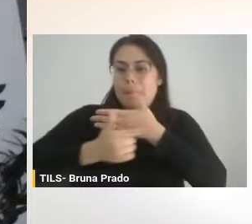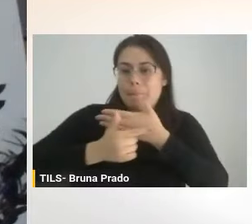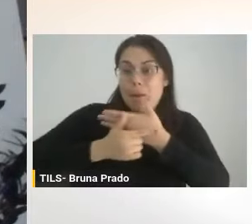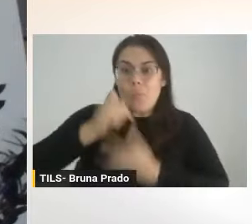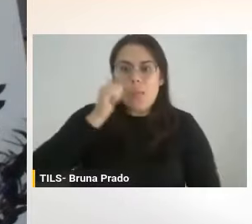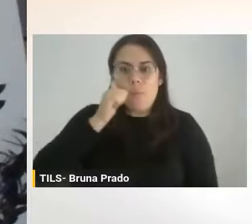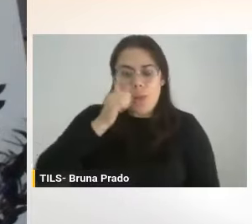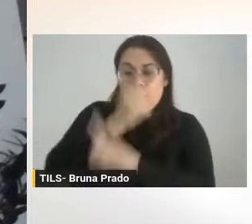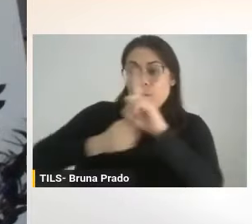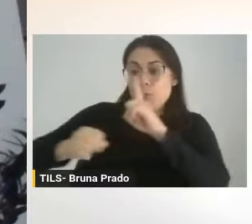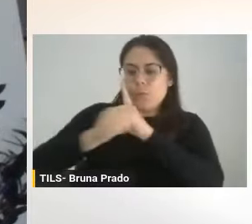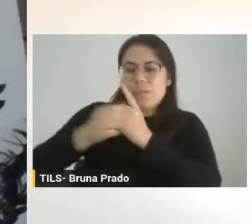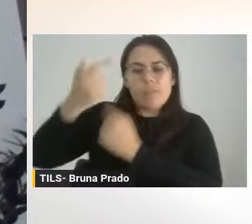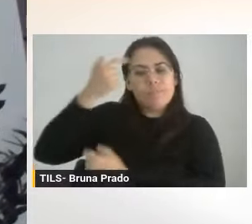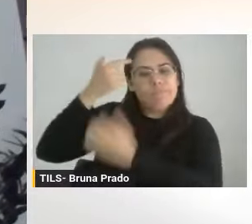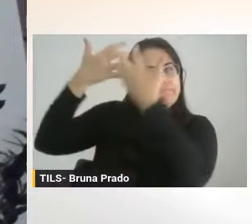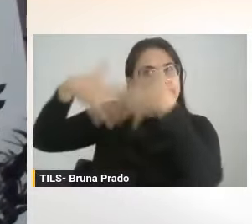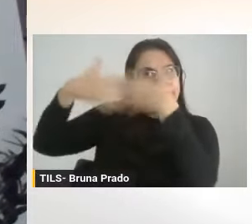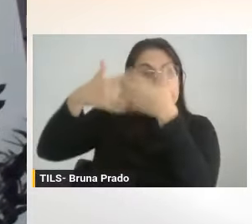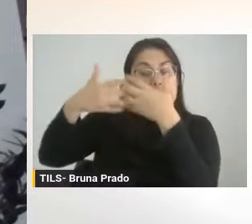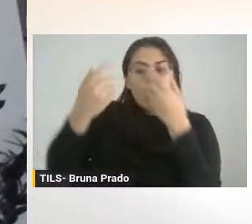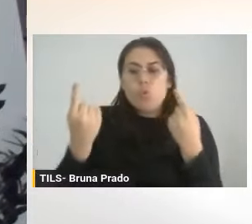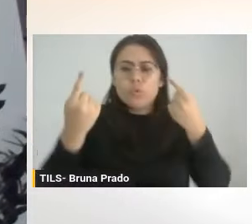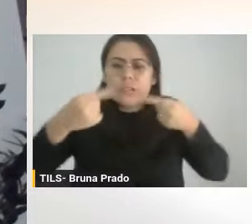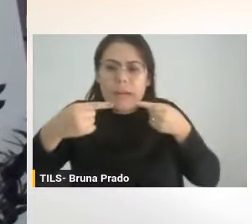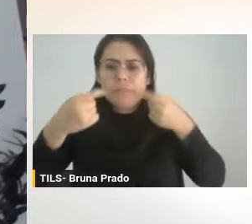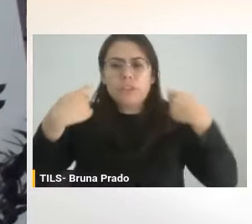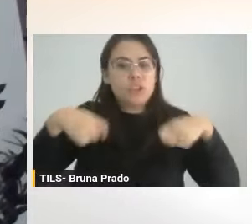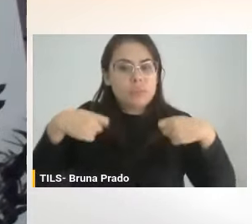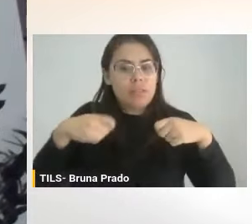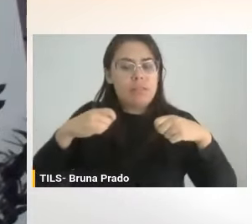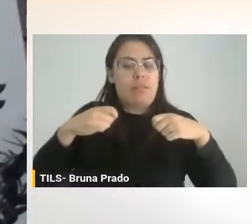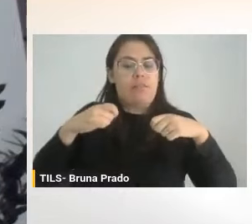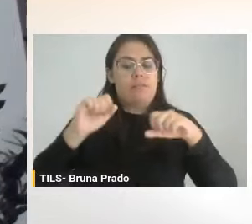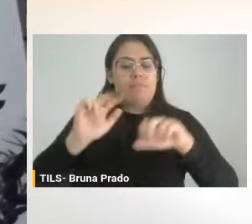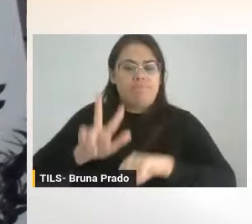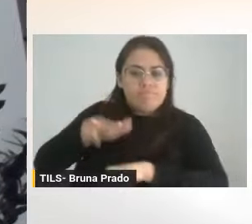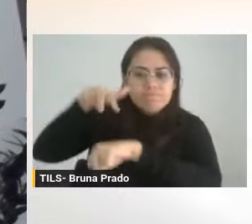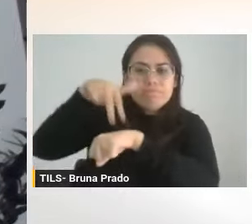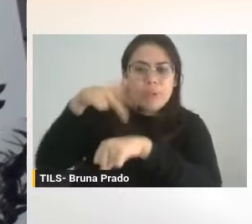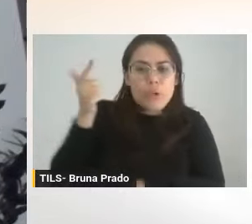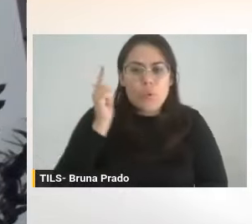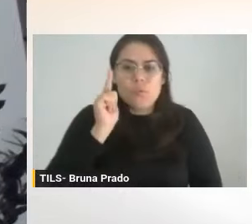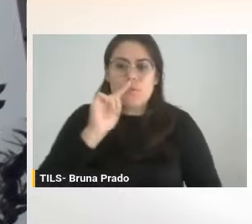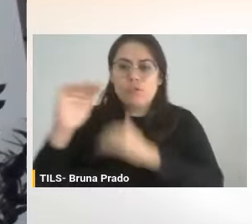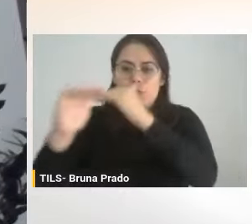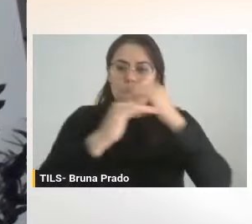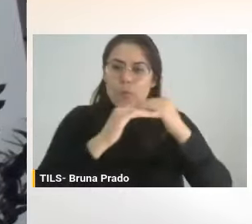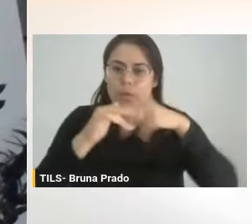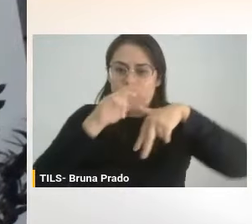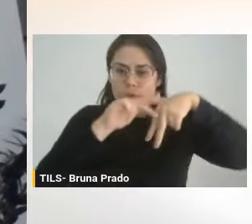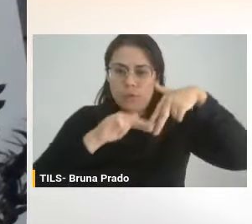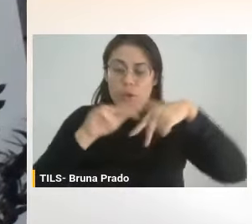e refletir sobre os desafios que ainda precisamos enfrentar para alcançar a igualdade de gênero, a proteção